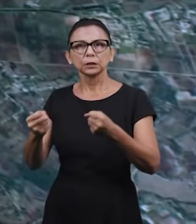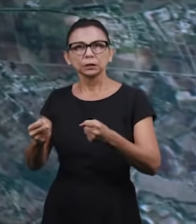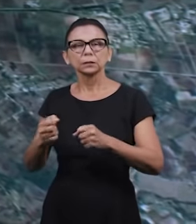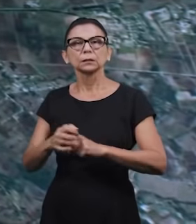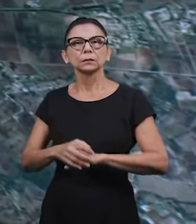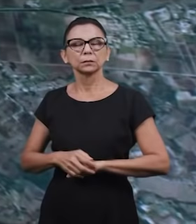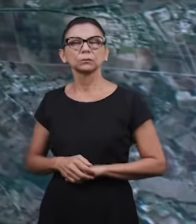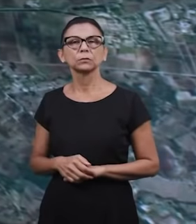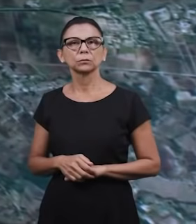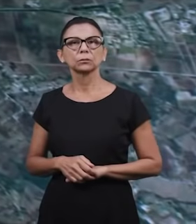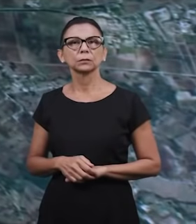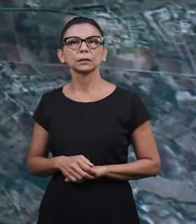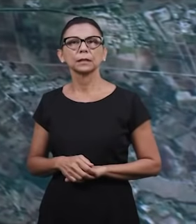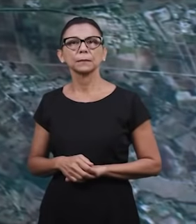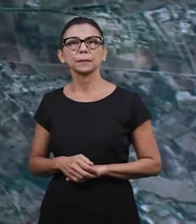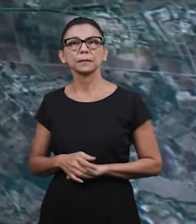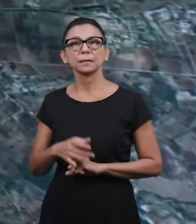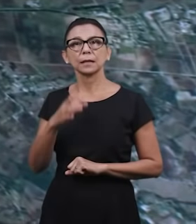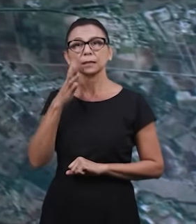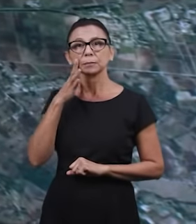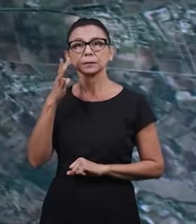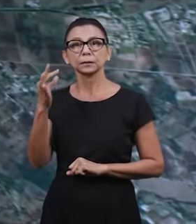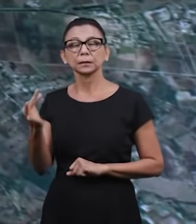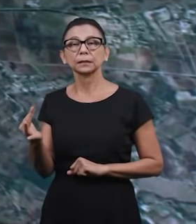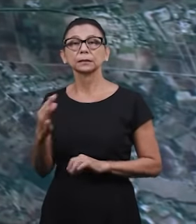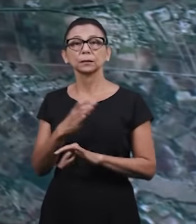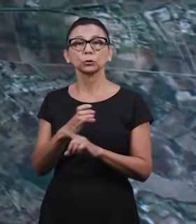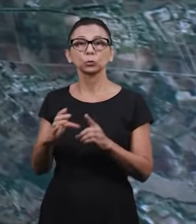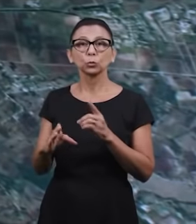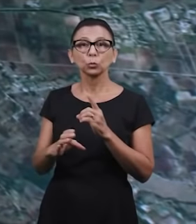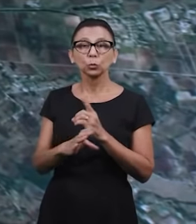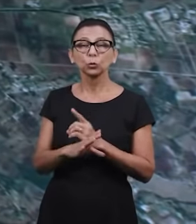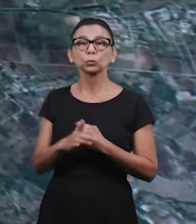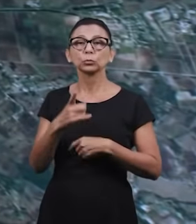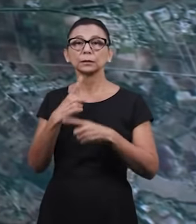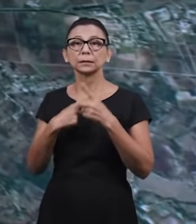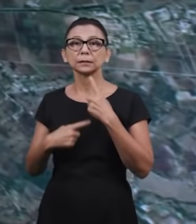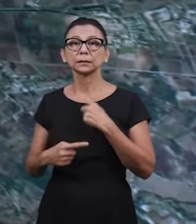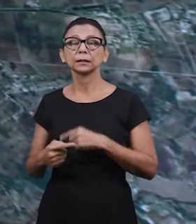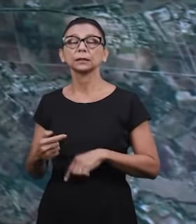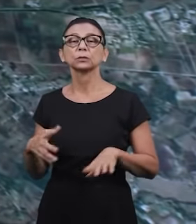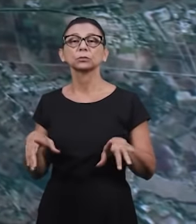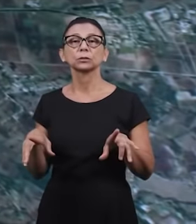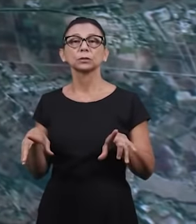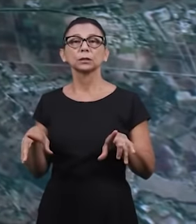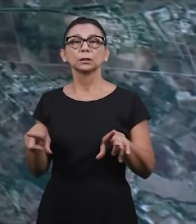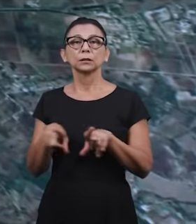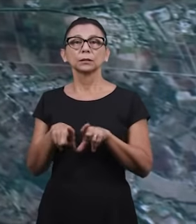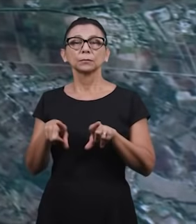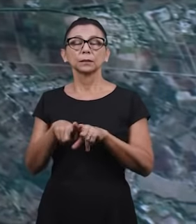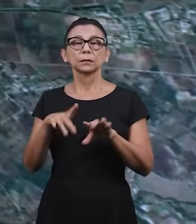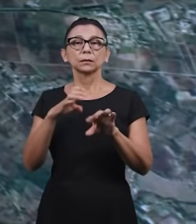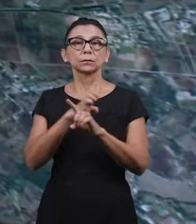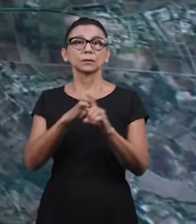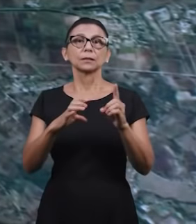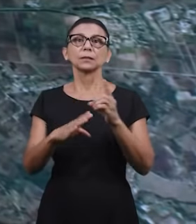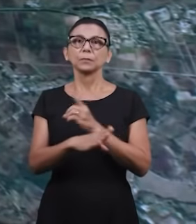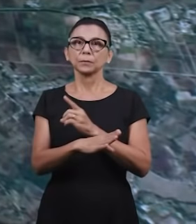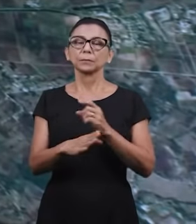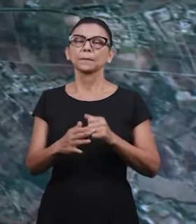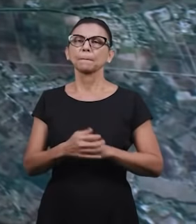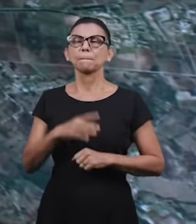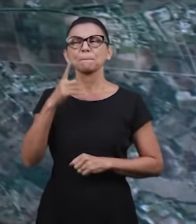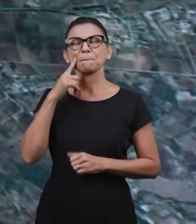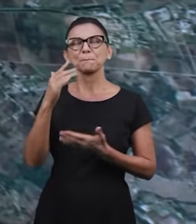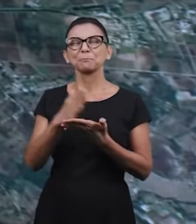com o culto nosso, o culto da obra e o culto também relacionado à Escola Bíblica